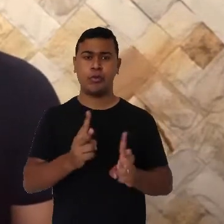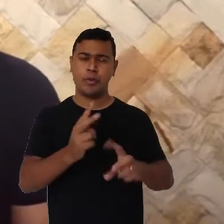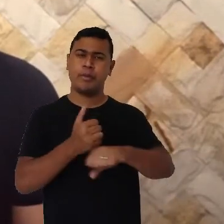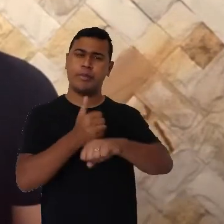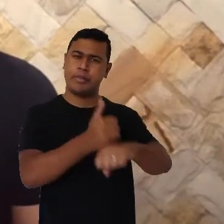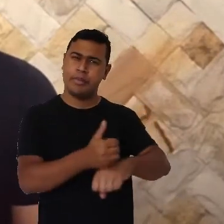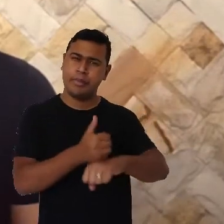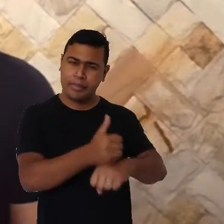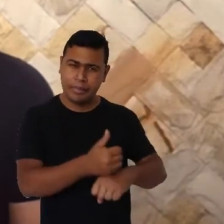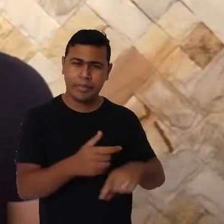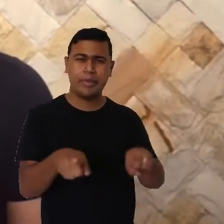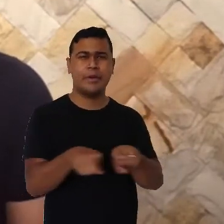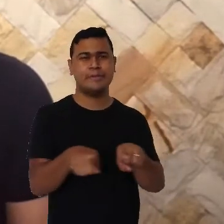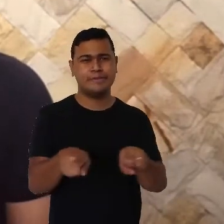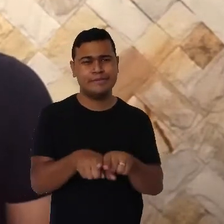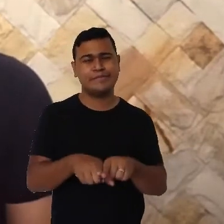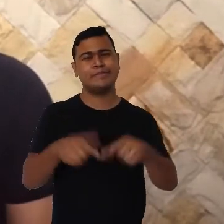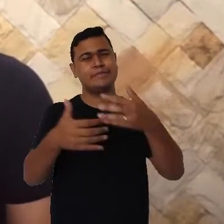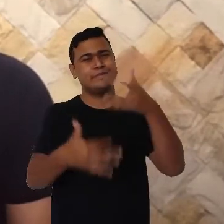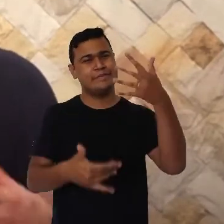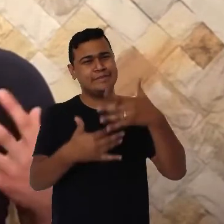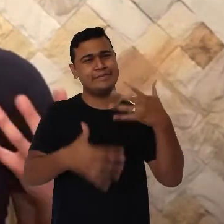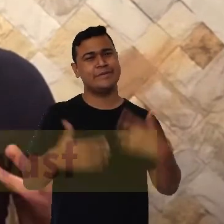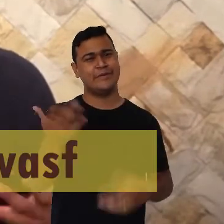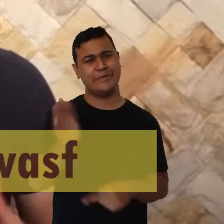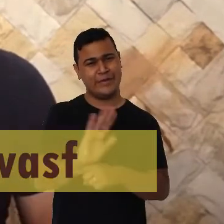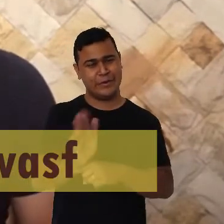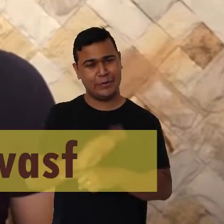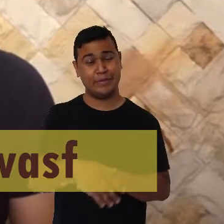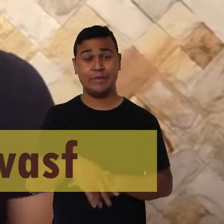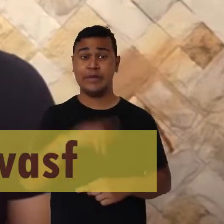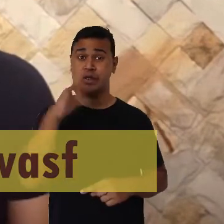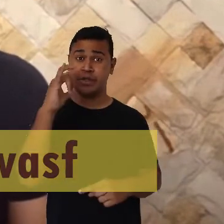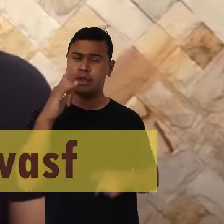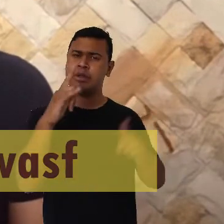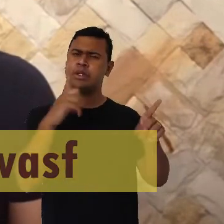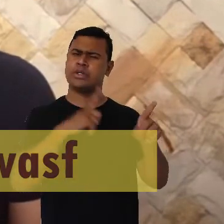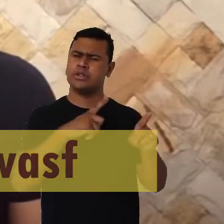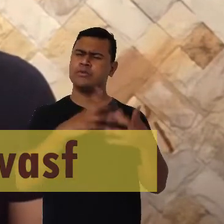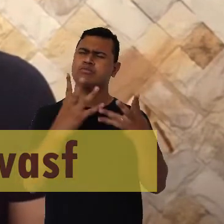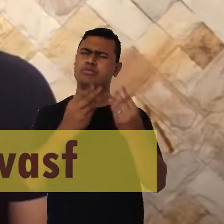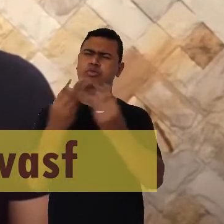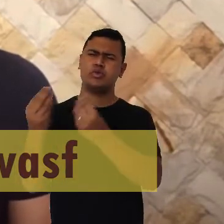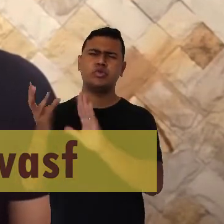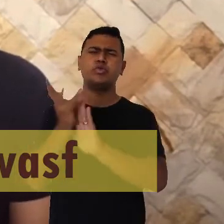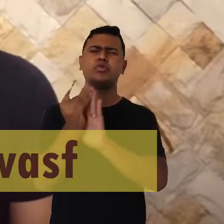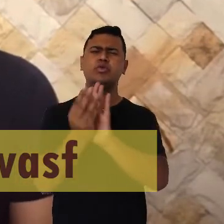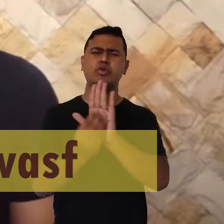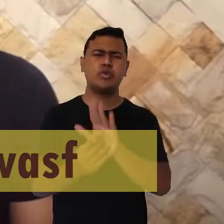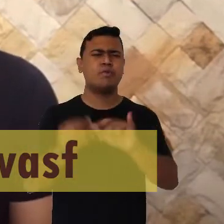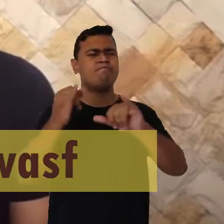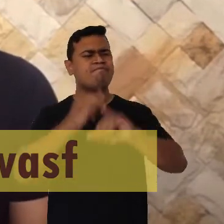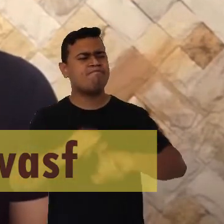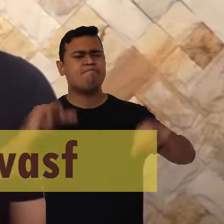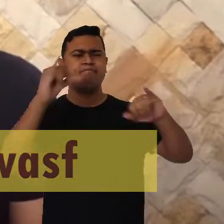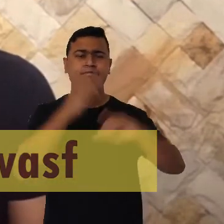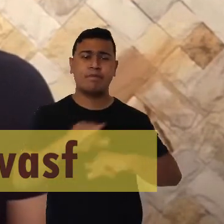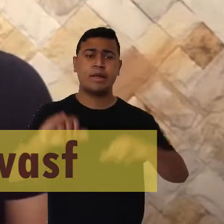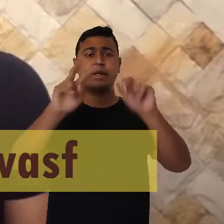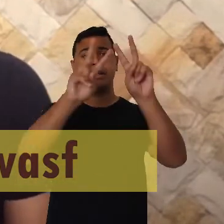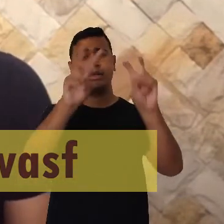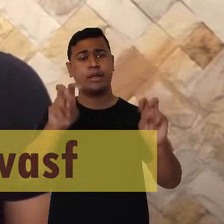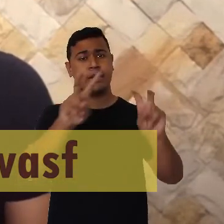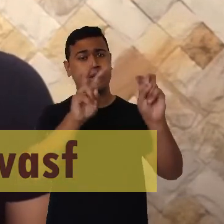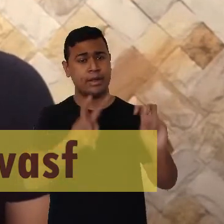acompanhando e deixe seu comentário no vídeo. No nosso Instagram, estamos divulgando muitos conteúdos relacionados a temas,